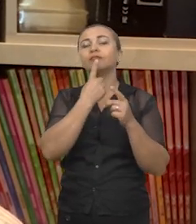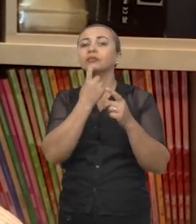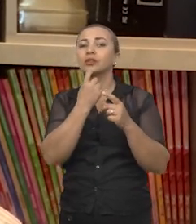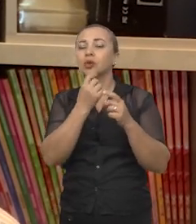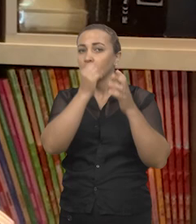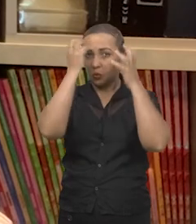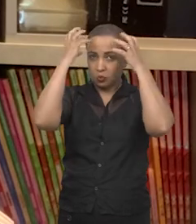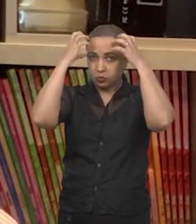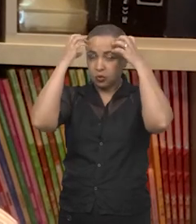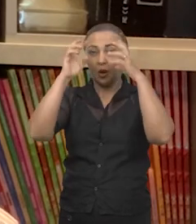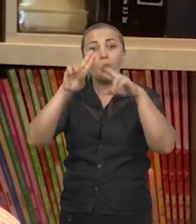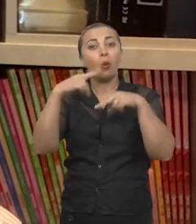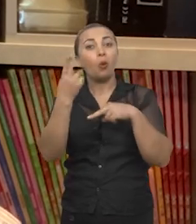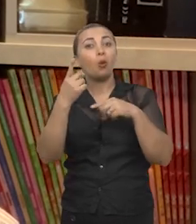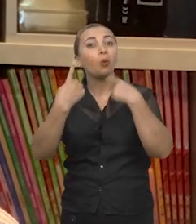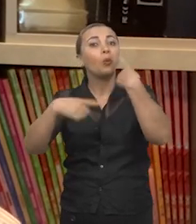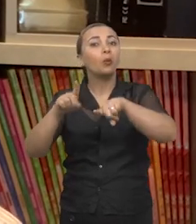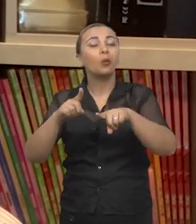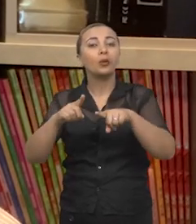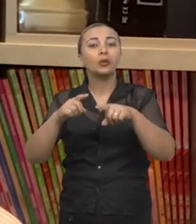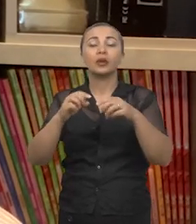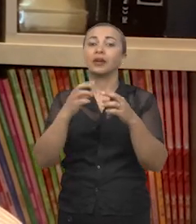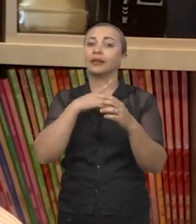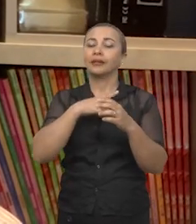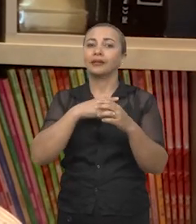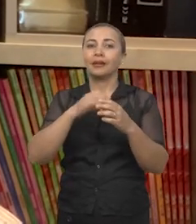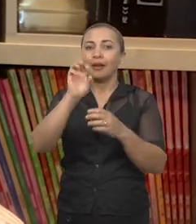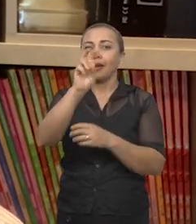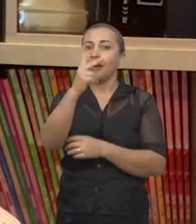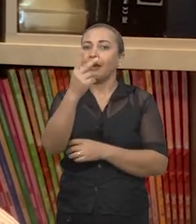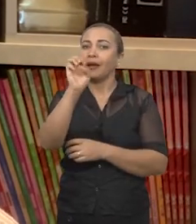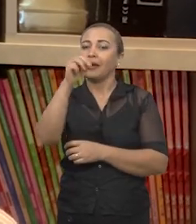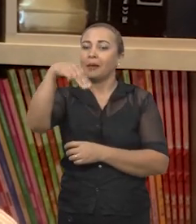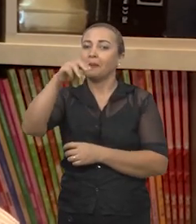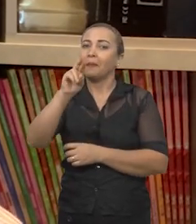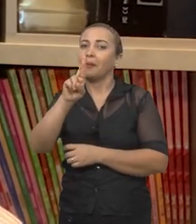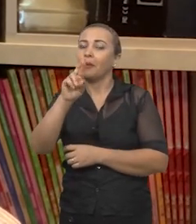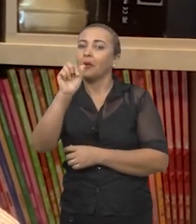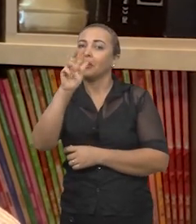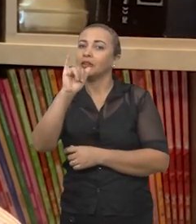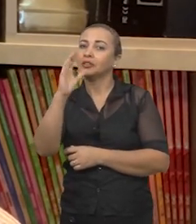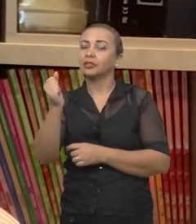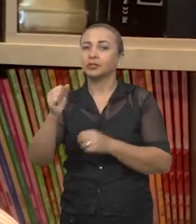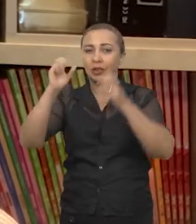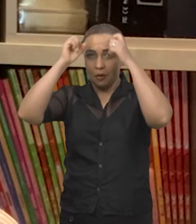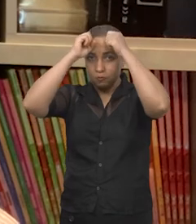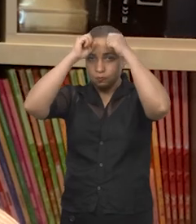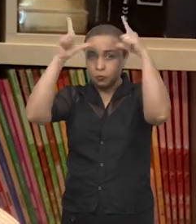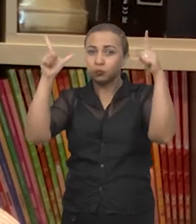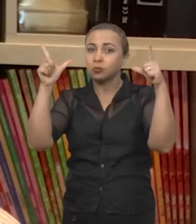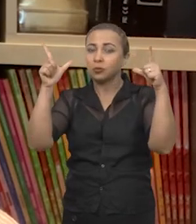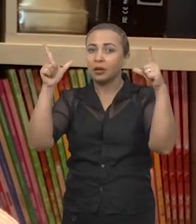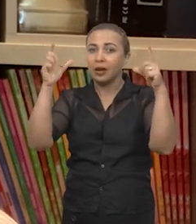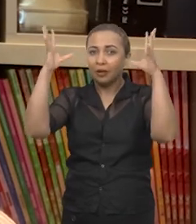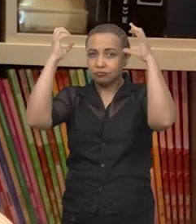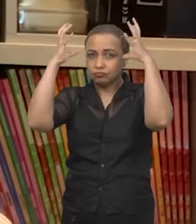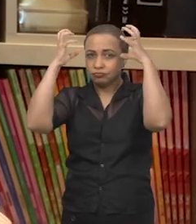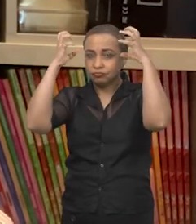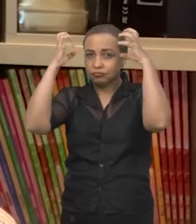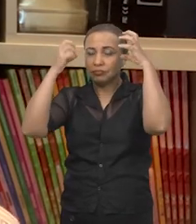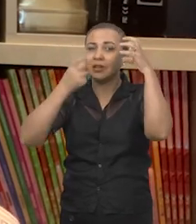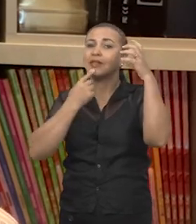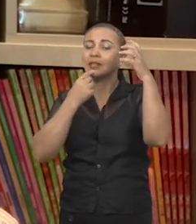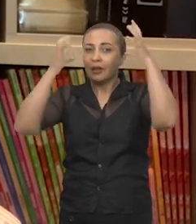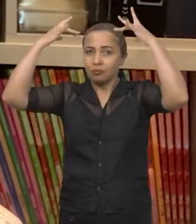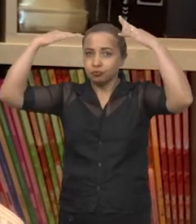AVC hemorrágico que é o quadro que acontece pela ruptura de um vaso arterial dentro do cérebro com o extravasamento